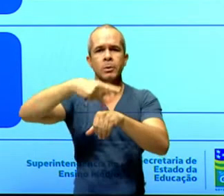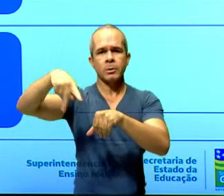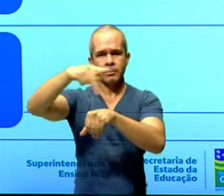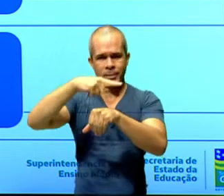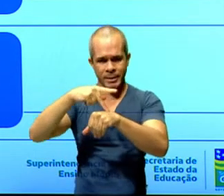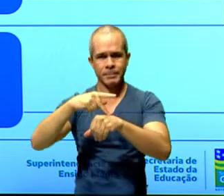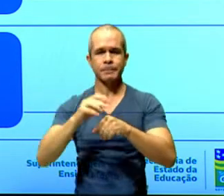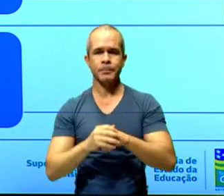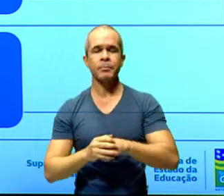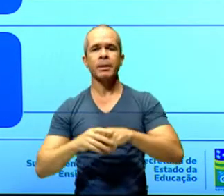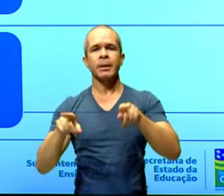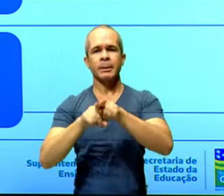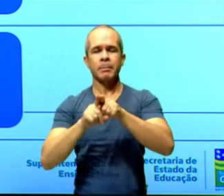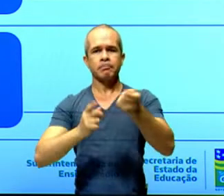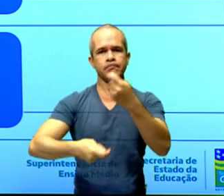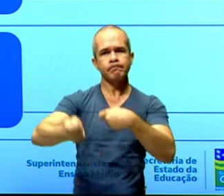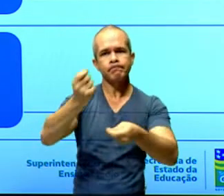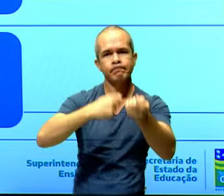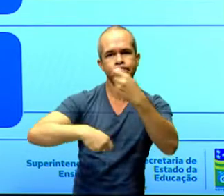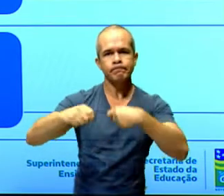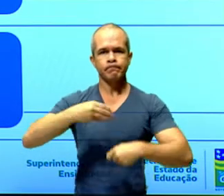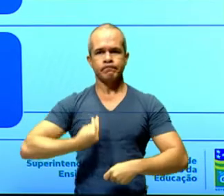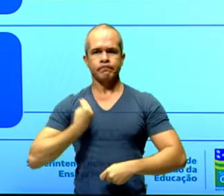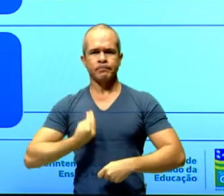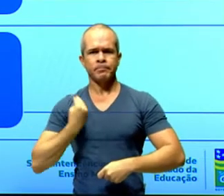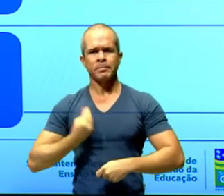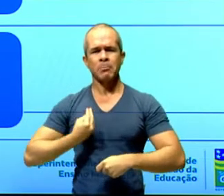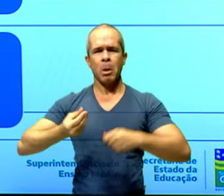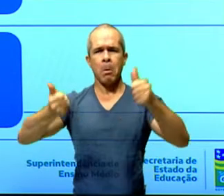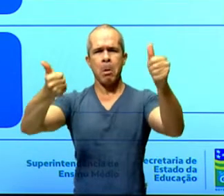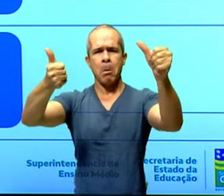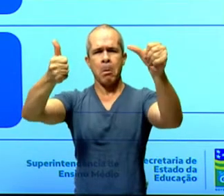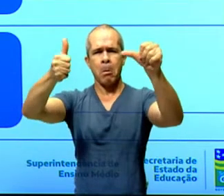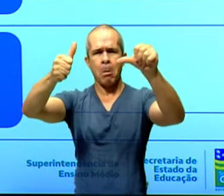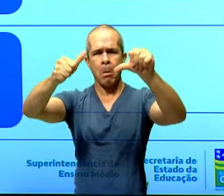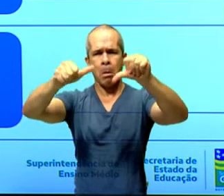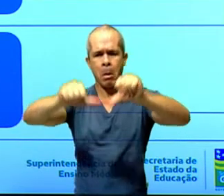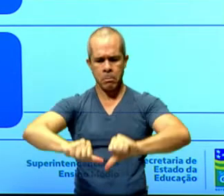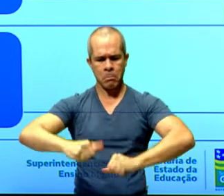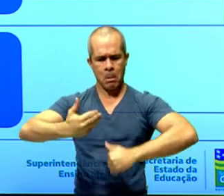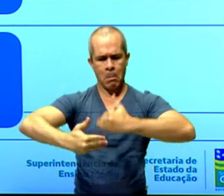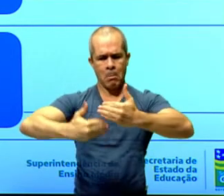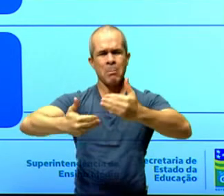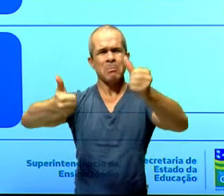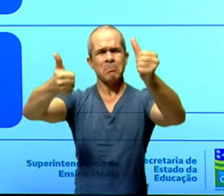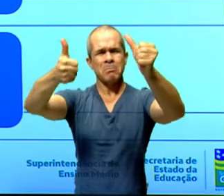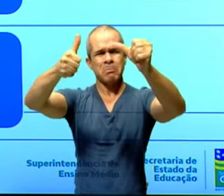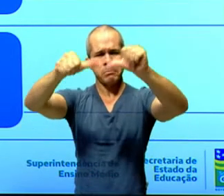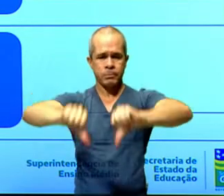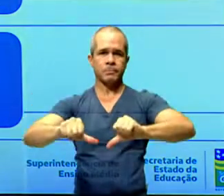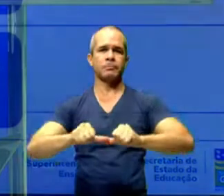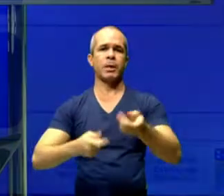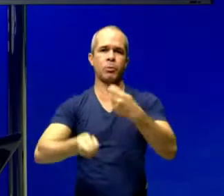casos, a situação econômica deteriorou-se progressivamente. Isso aqui é importante, olha.